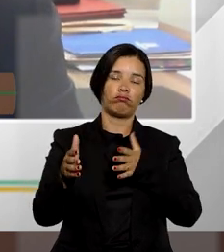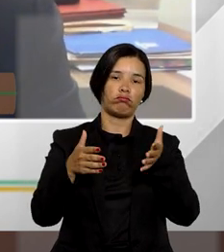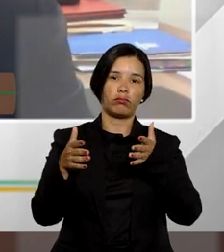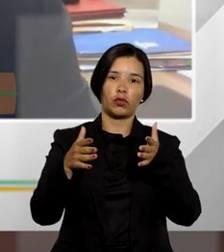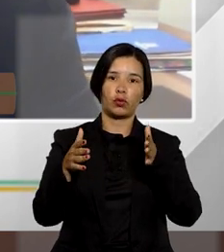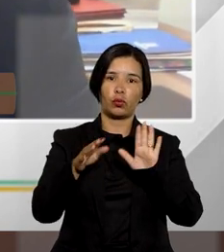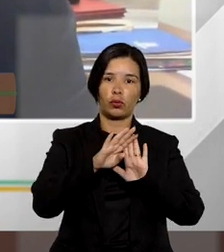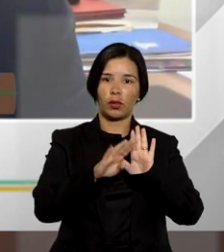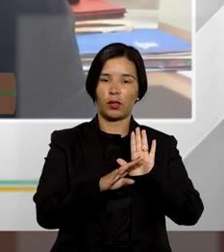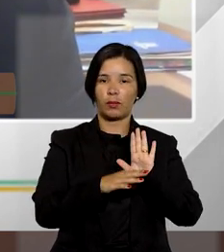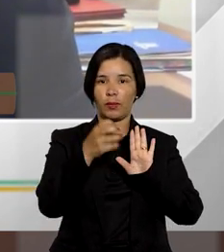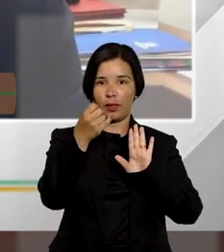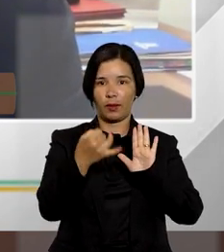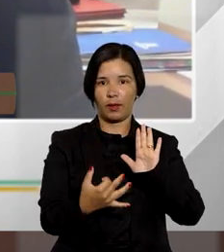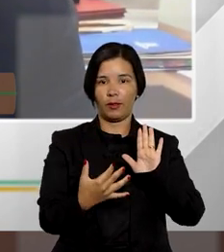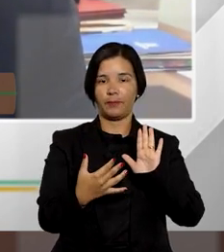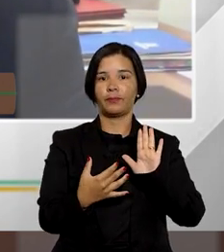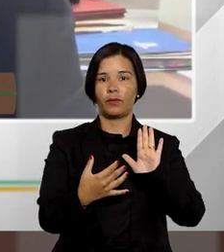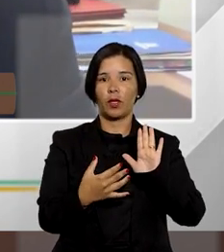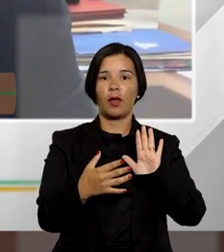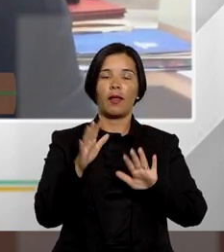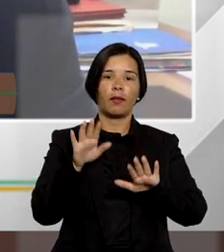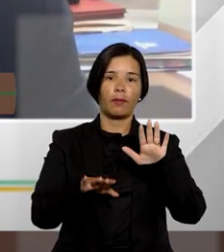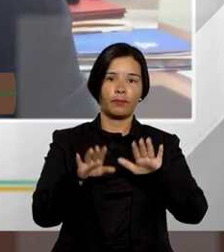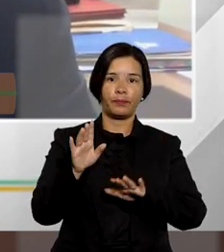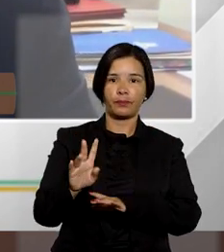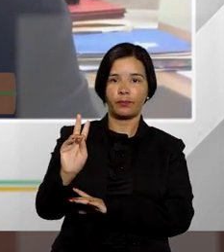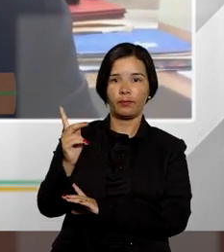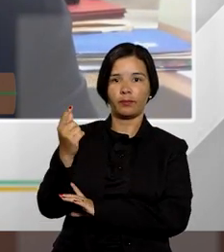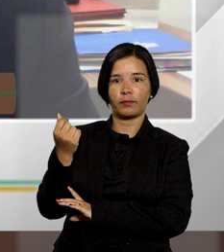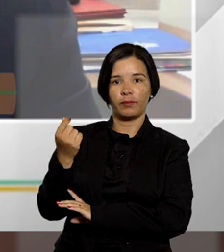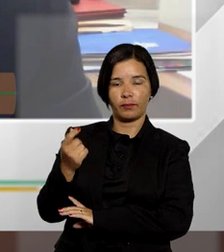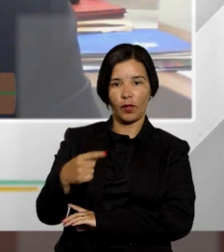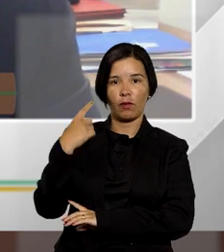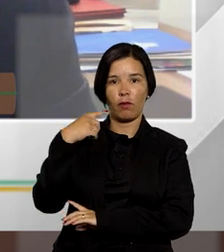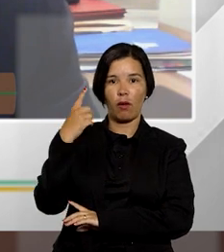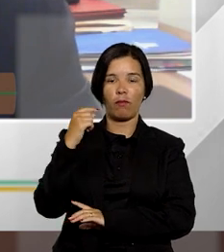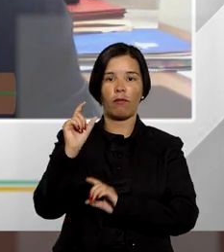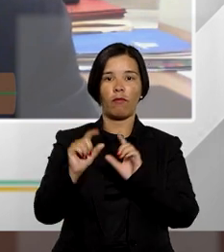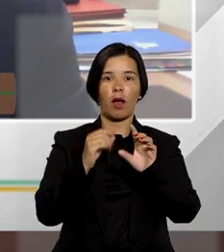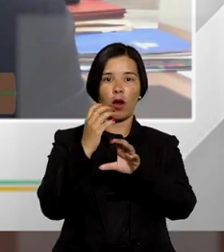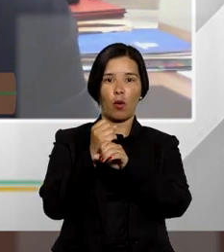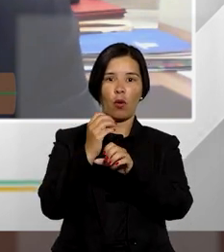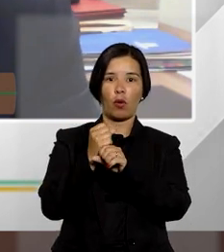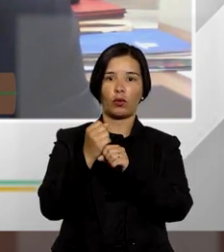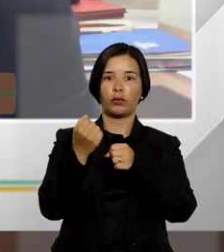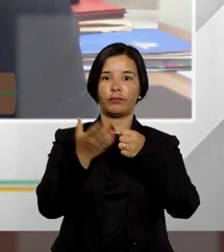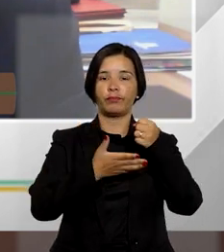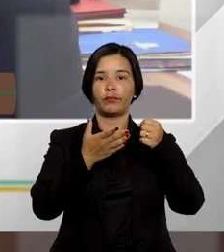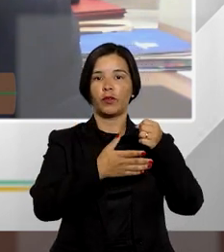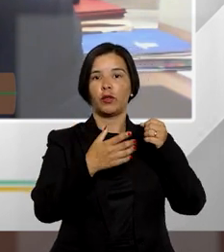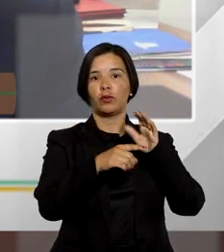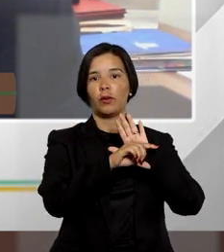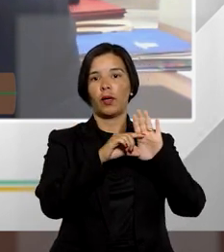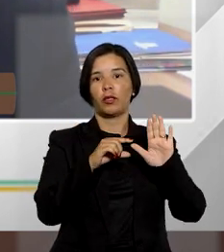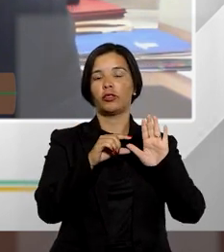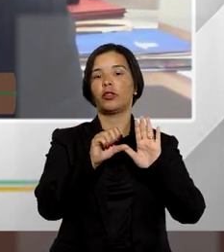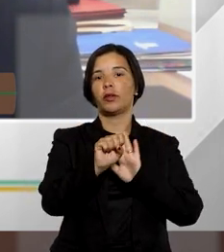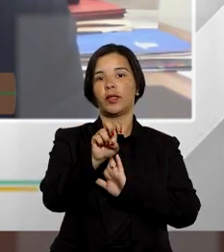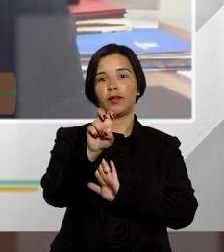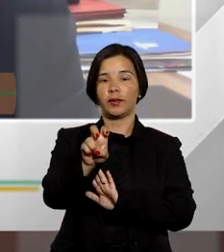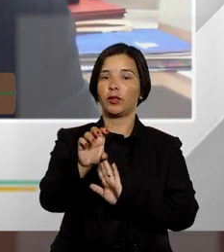retratada tem fixados honorários advocatícios subvenciais e valor equitativo o fundamento do parágrafo do